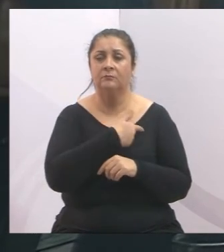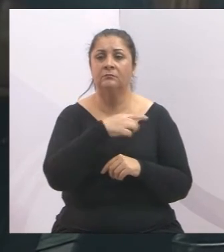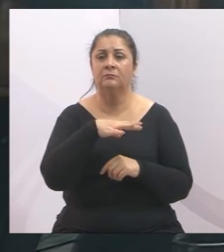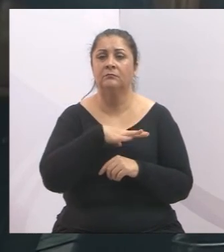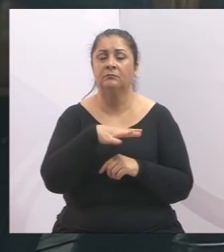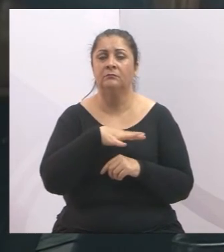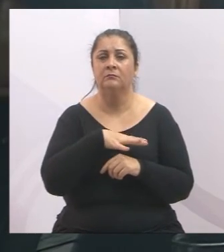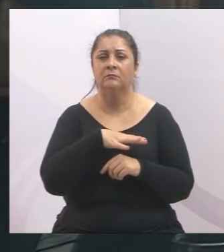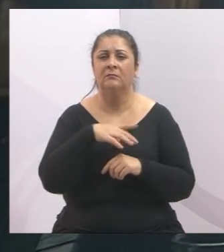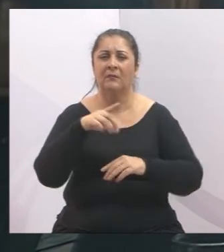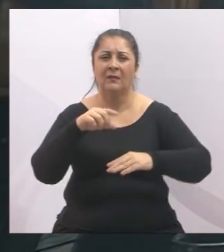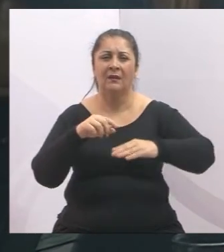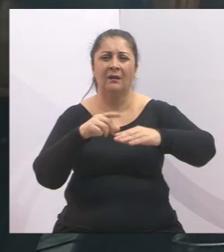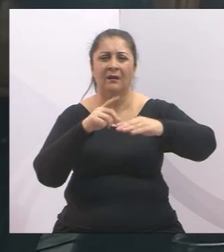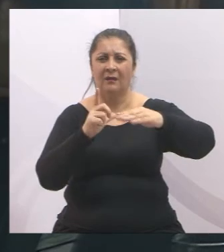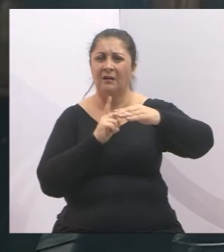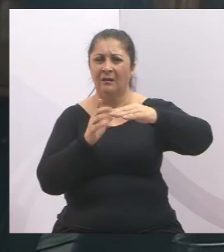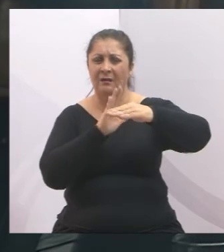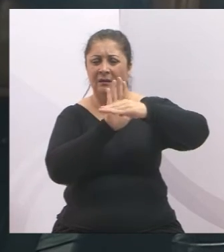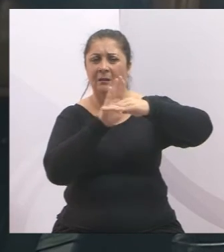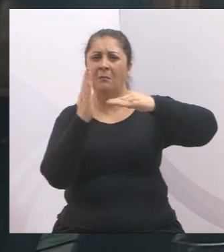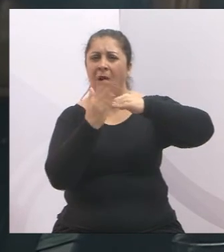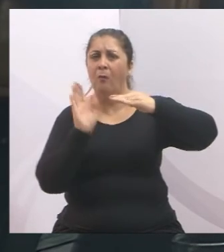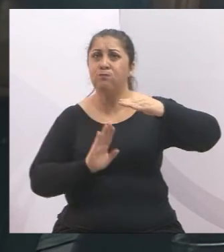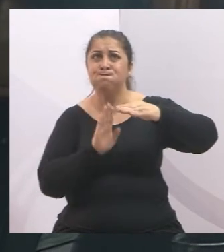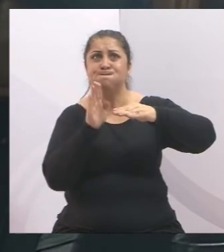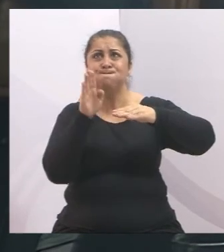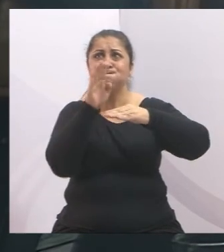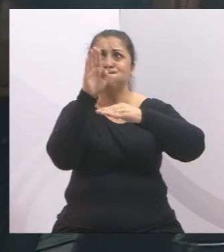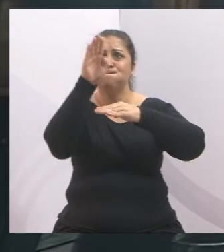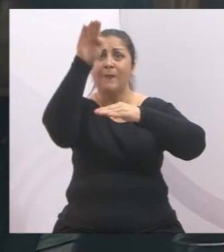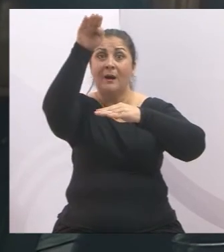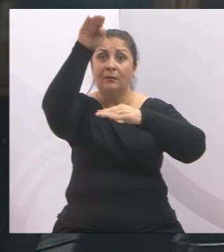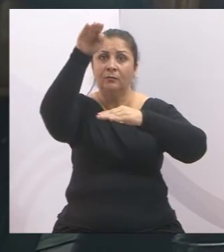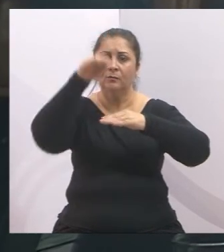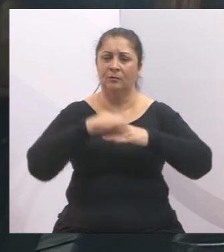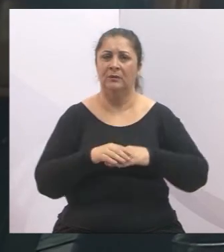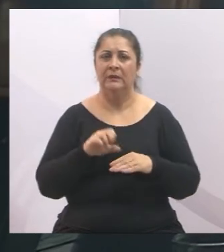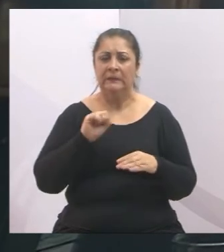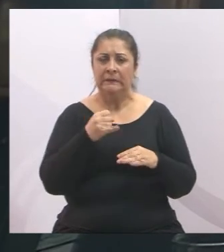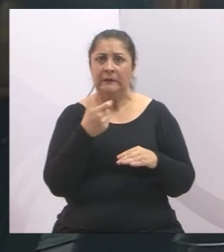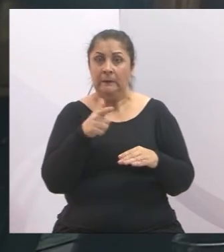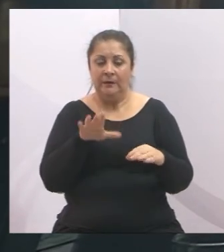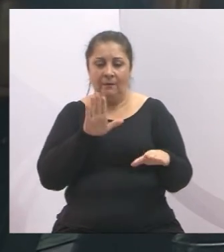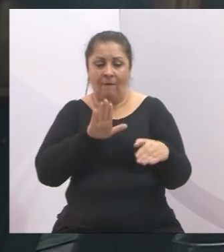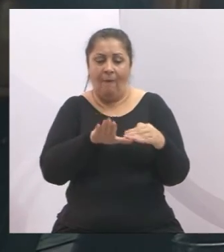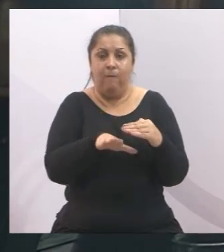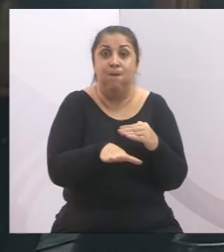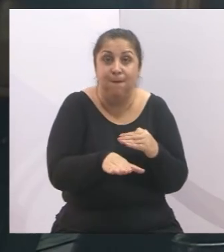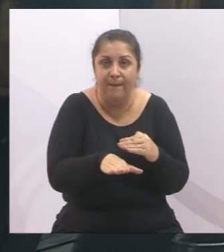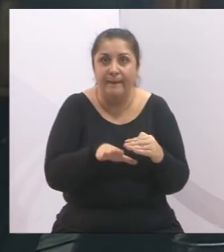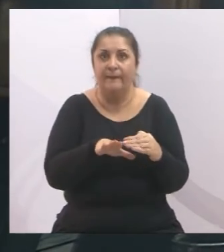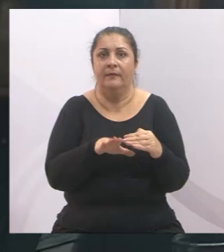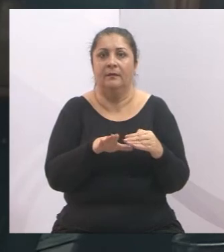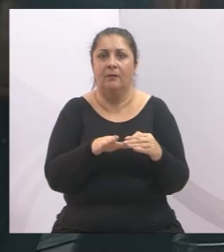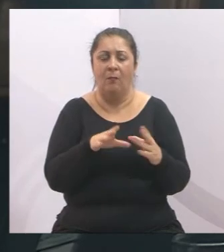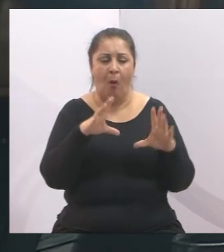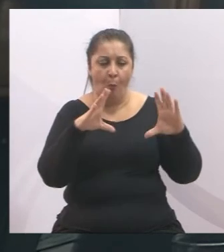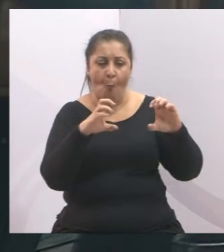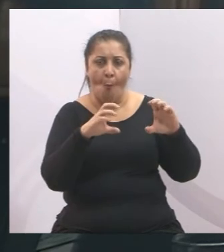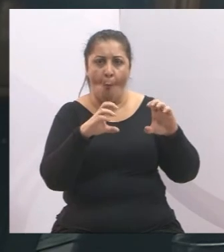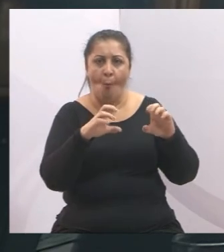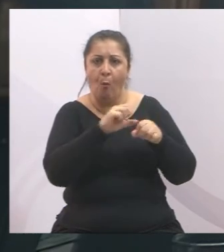ficam em lugares íngremes, morros, não é? E um caminhão sem freios, um caminhão com pneus